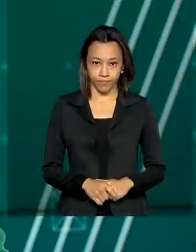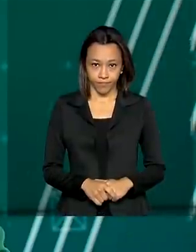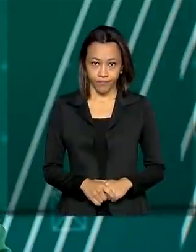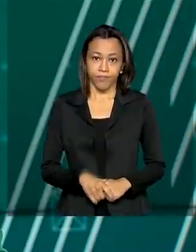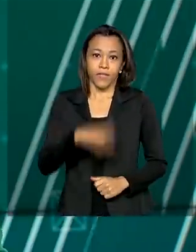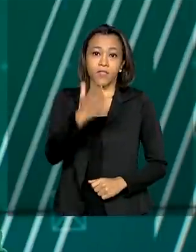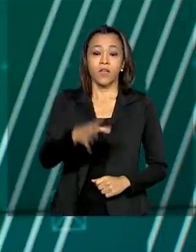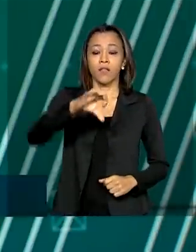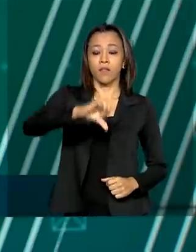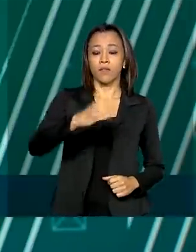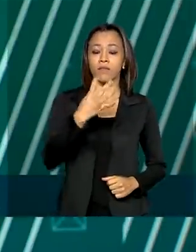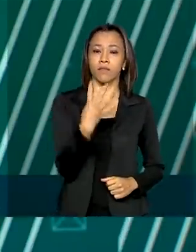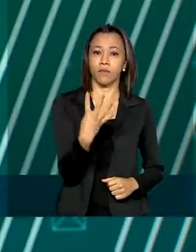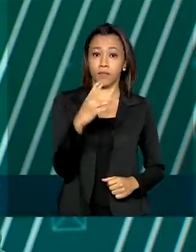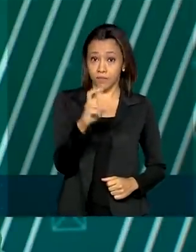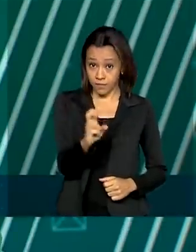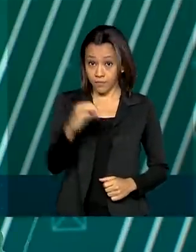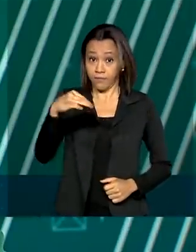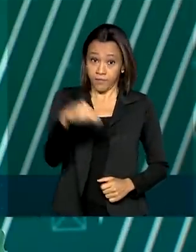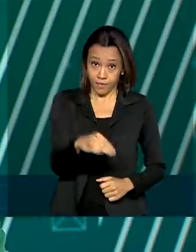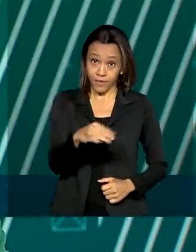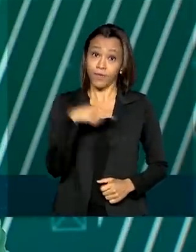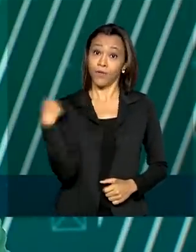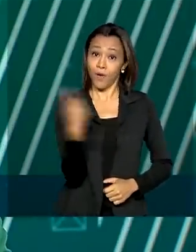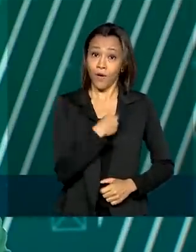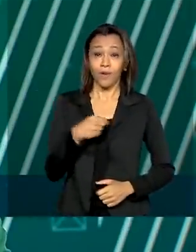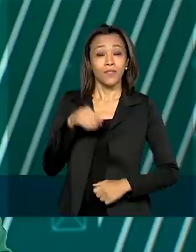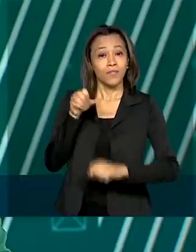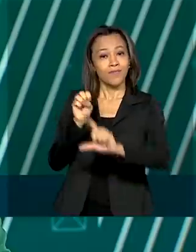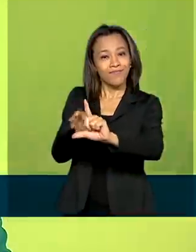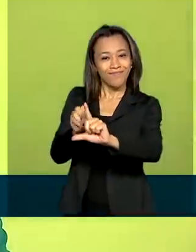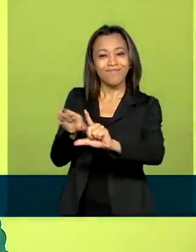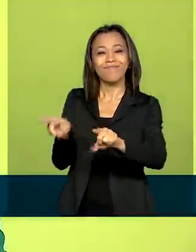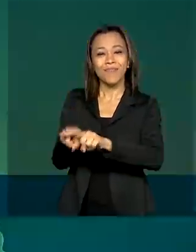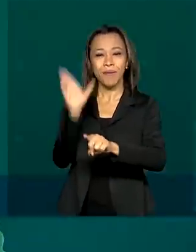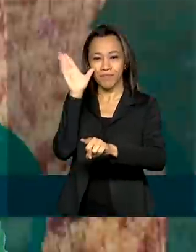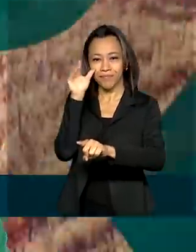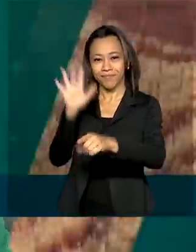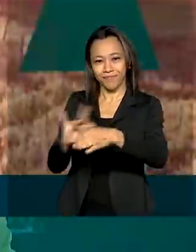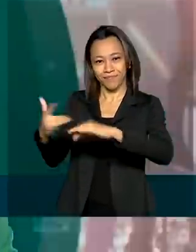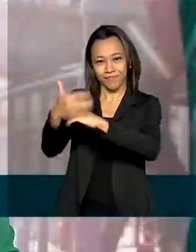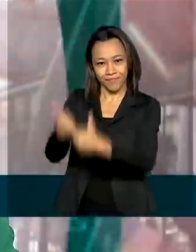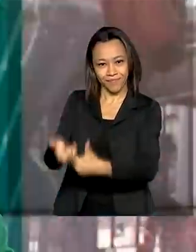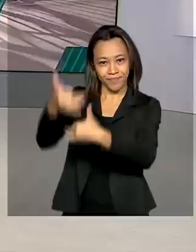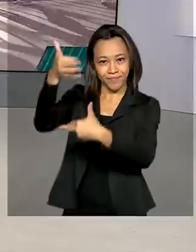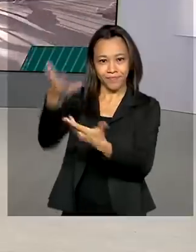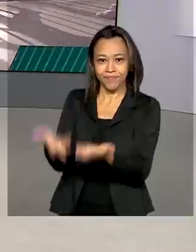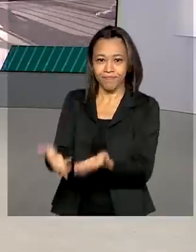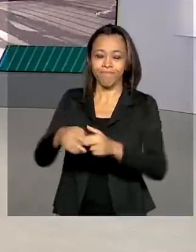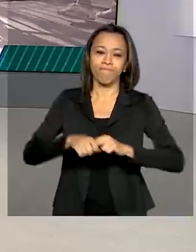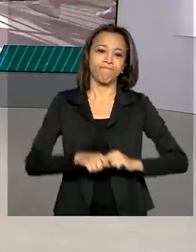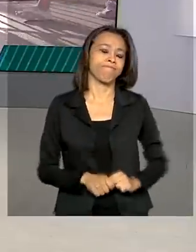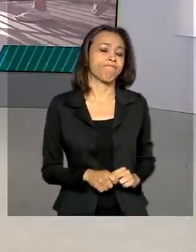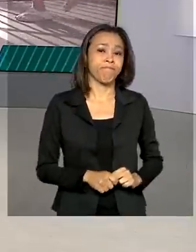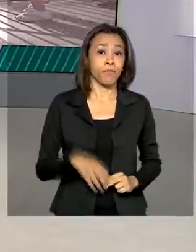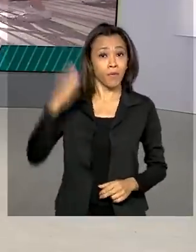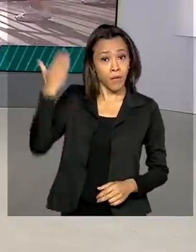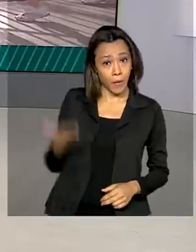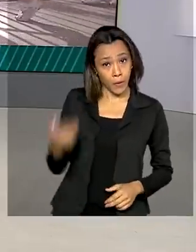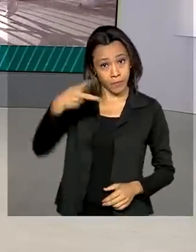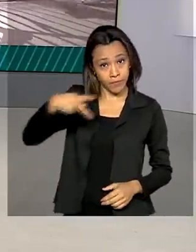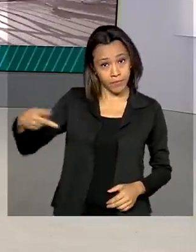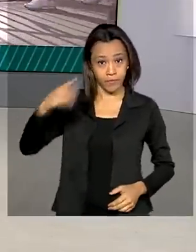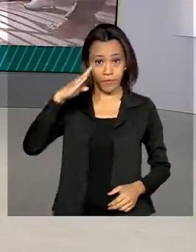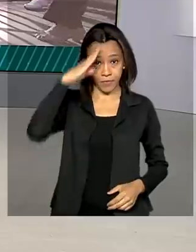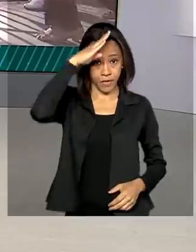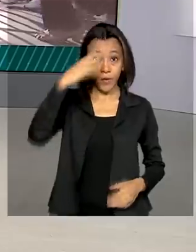São 9 horas e 45 minutos. Nós estamos ao vivo também pelas redes sociais. O presidente Jair